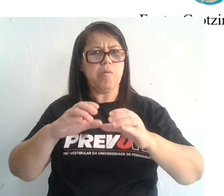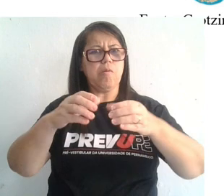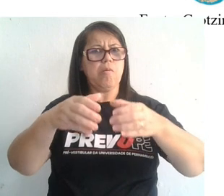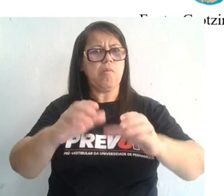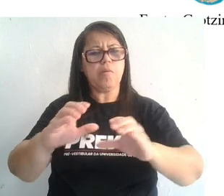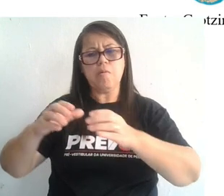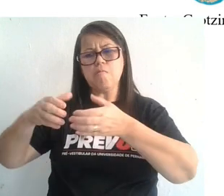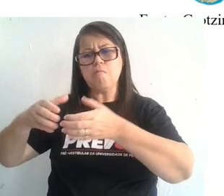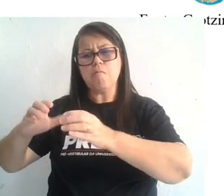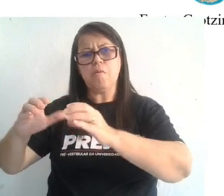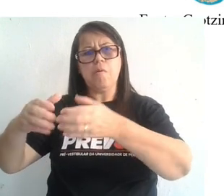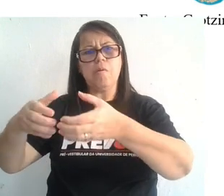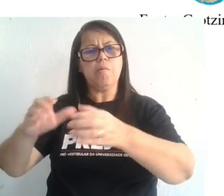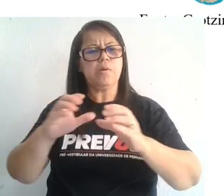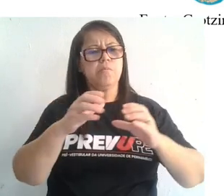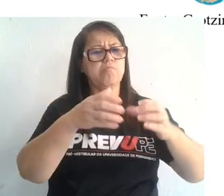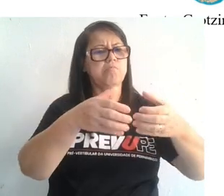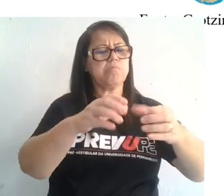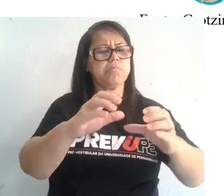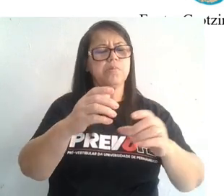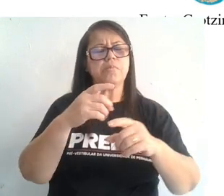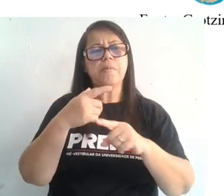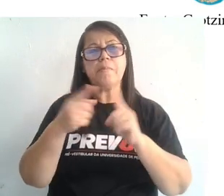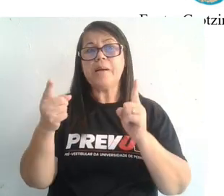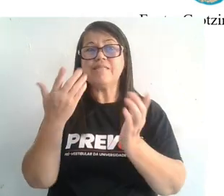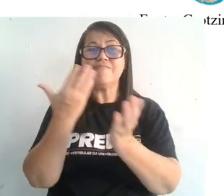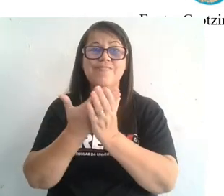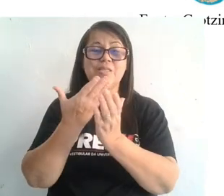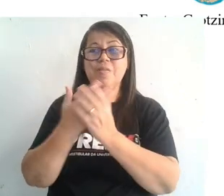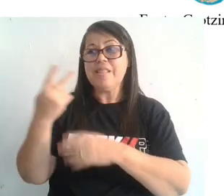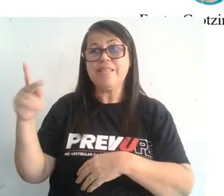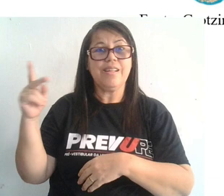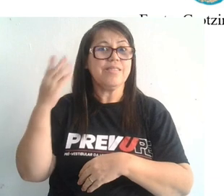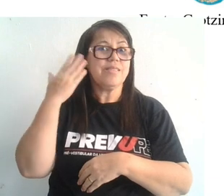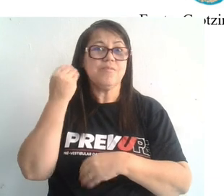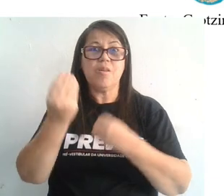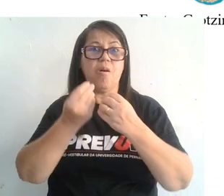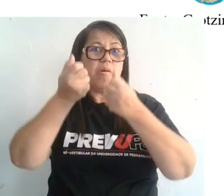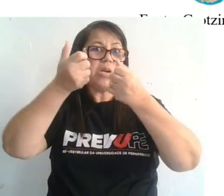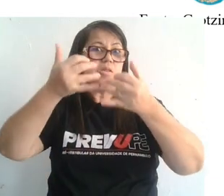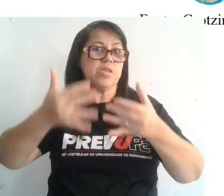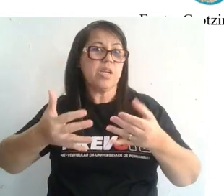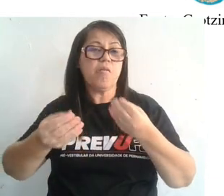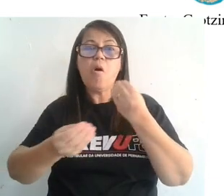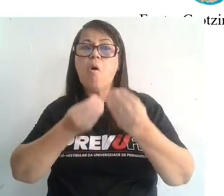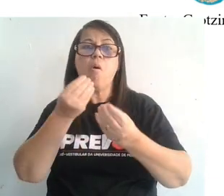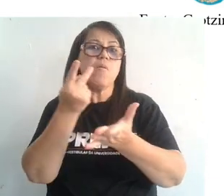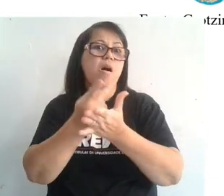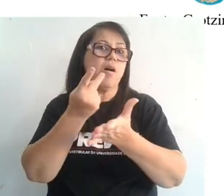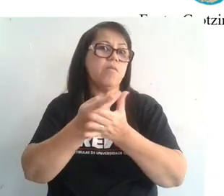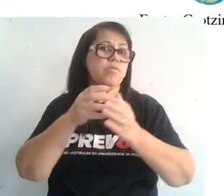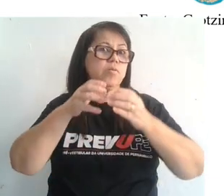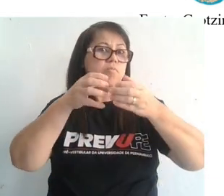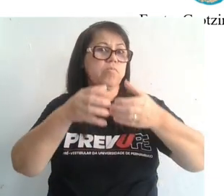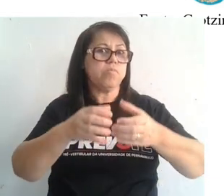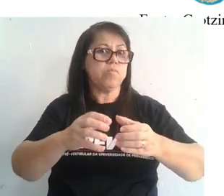A grande questão do Wegener e desses estudos é que não se explicava de fato o que movimentava esses gigantescos